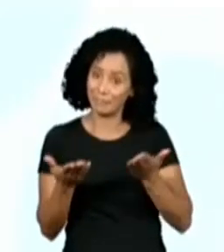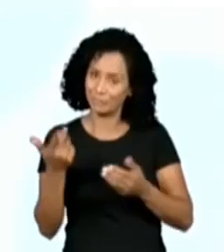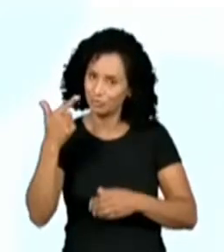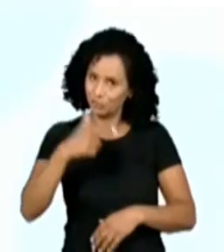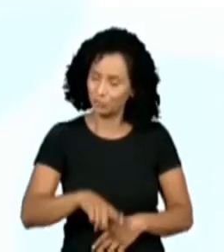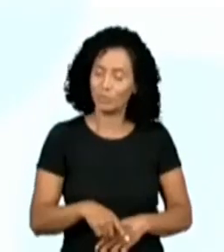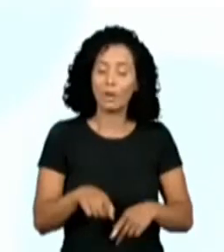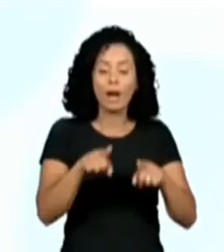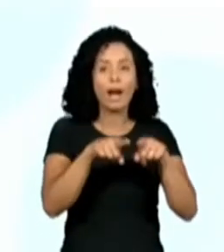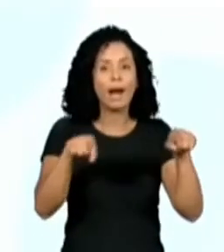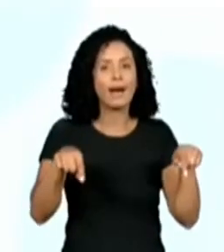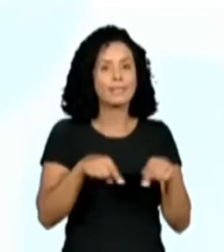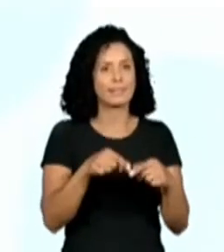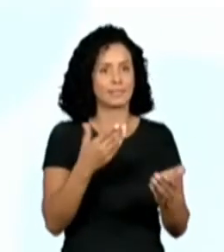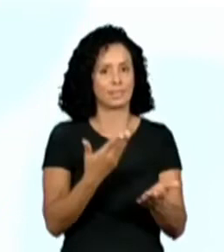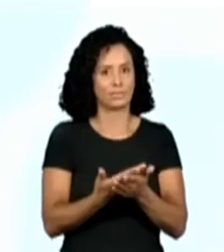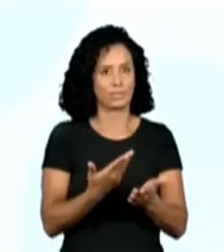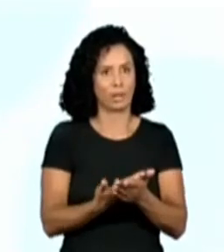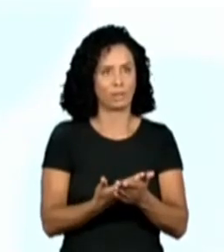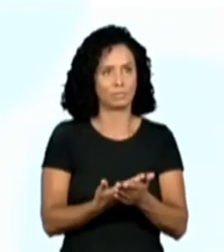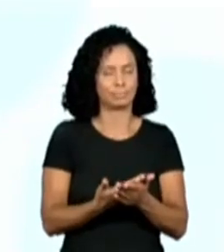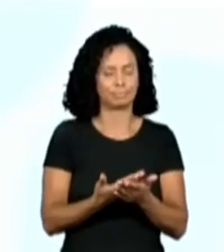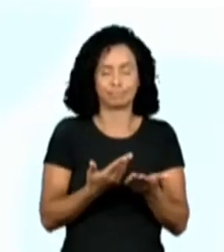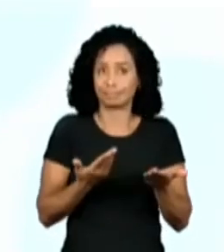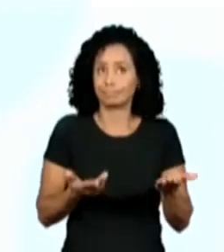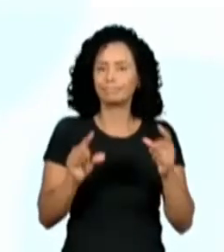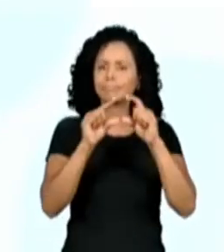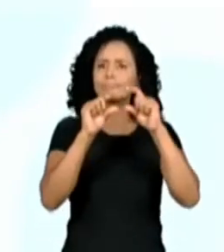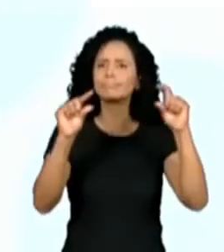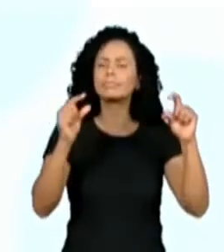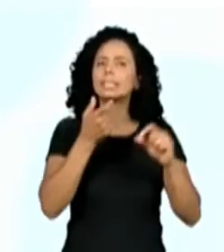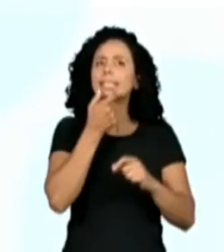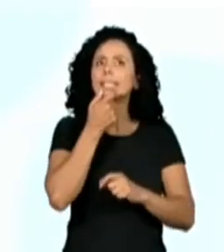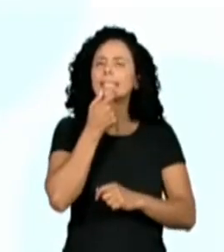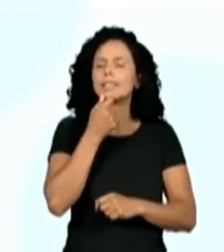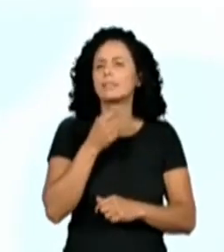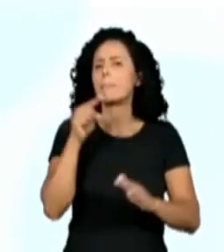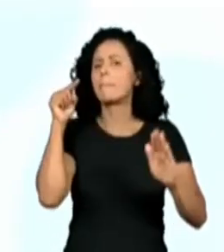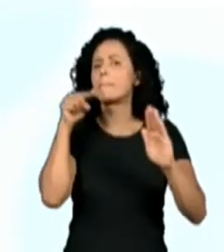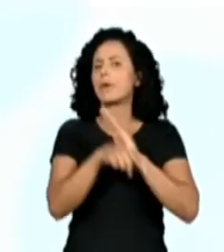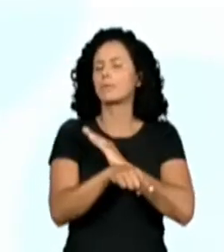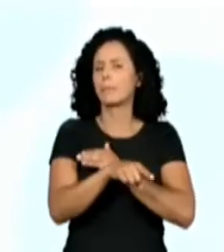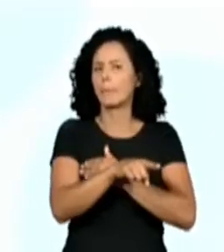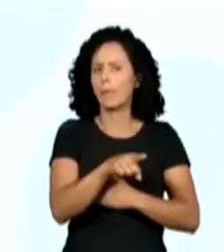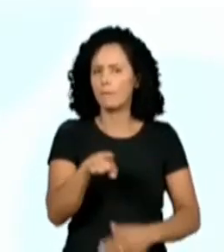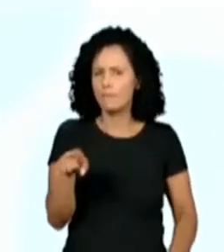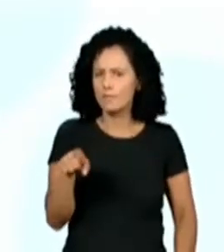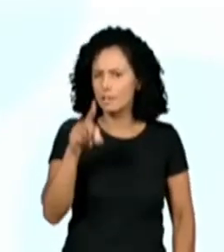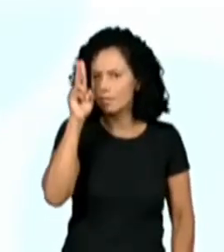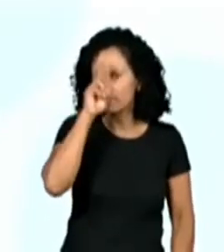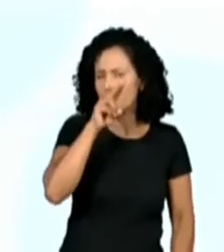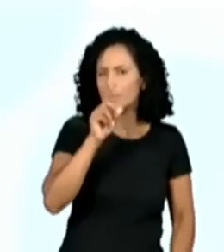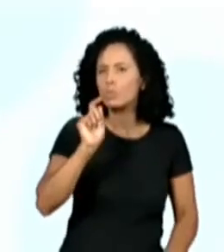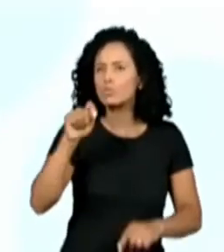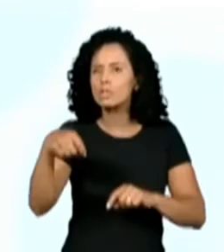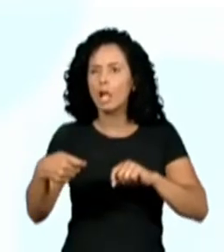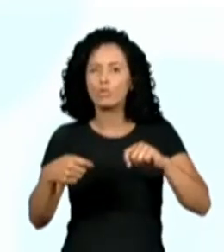lá agora para dentro da sala de aula. Do you remember all of those school supplies? Você se lembra aí o nome de todos